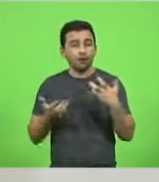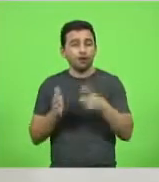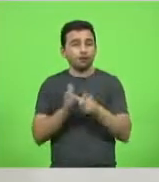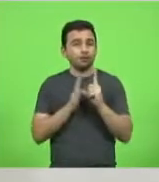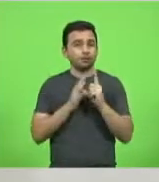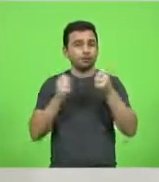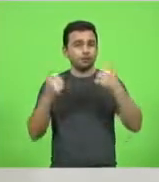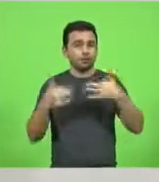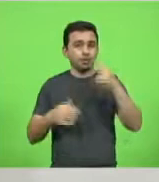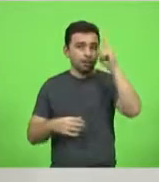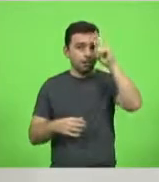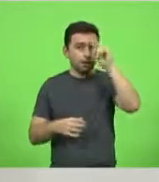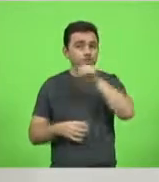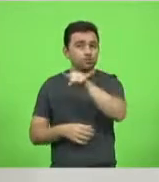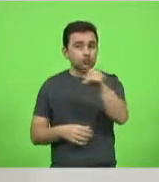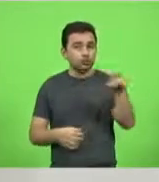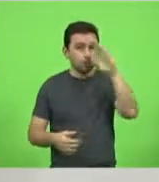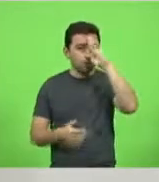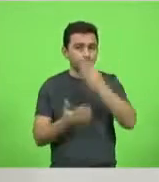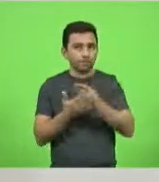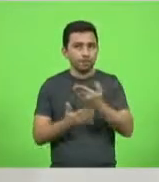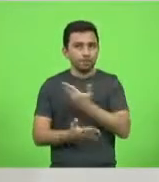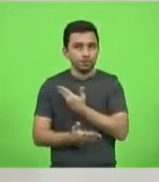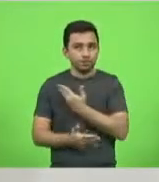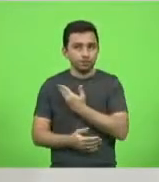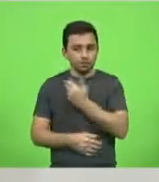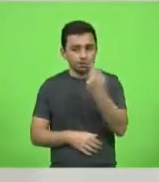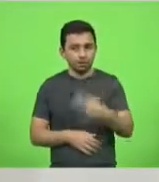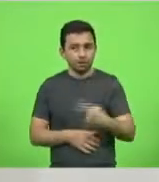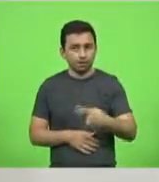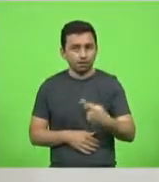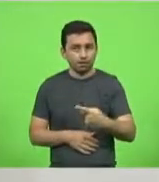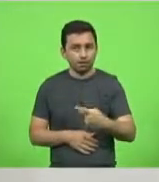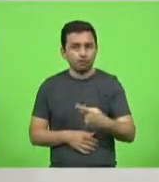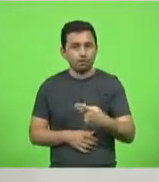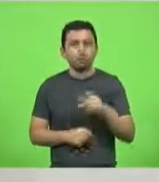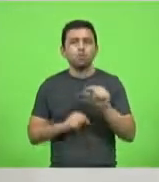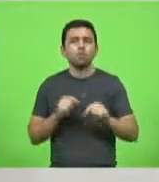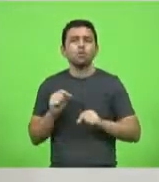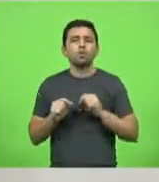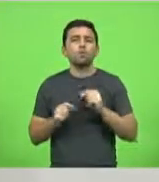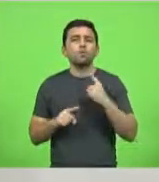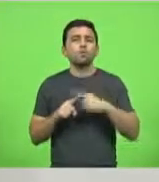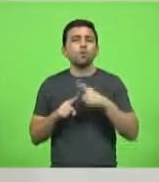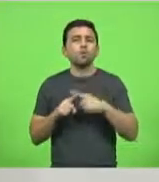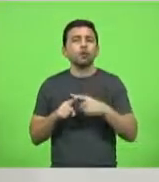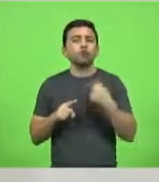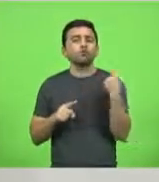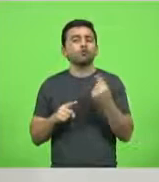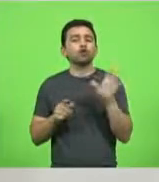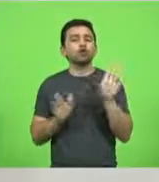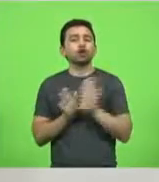que confiaram em mim e em alguns amigos meus aqui dentro, aqui, do porquê que chegamos aqui.